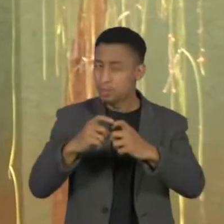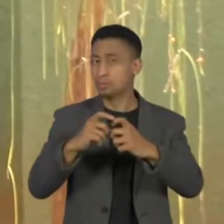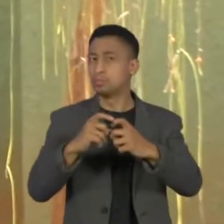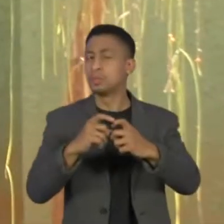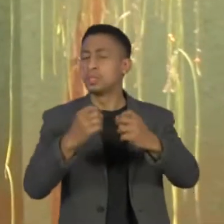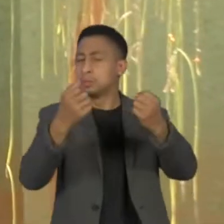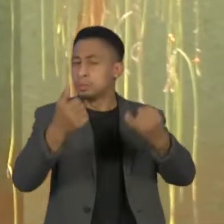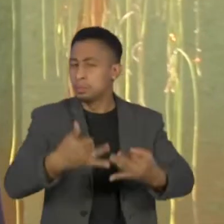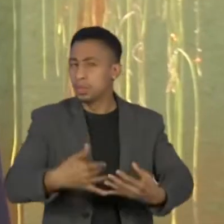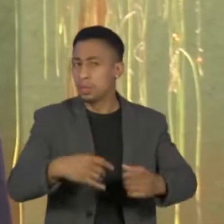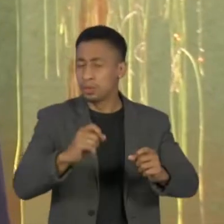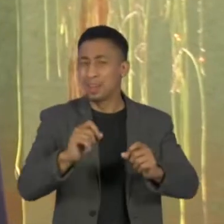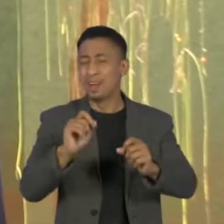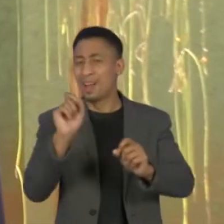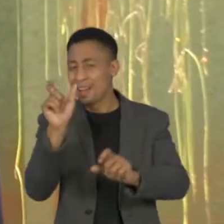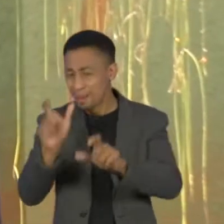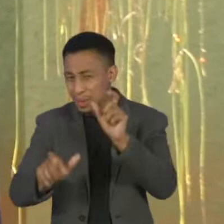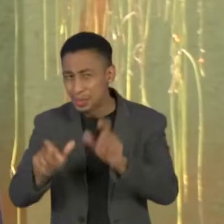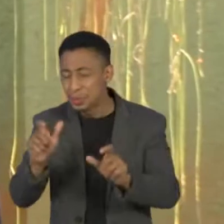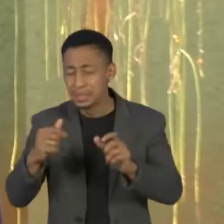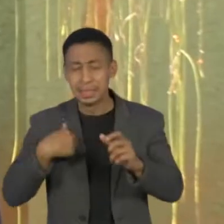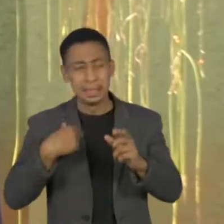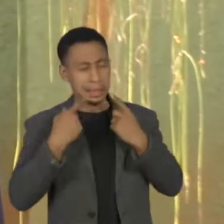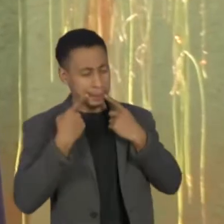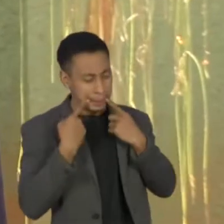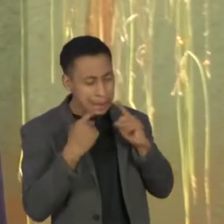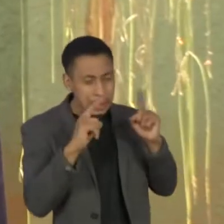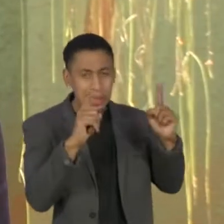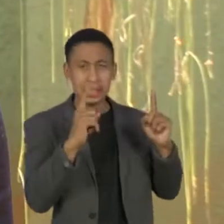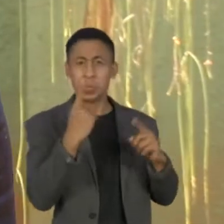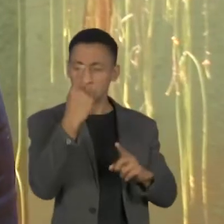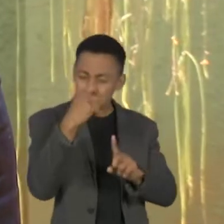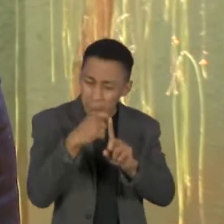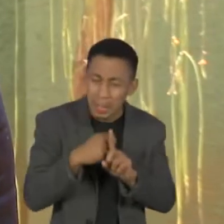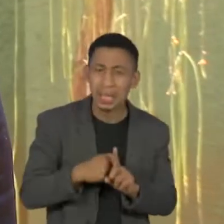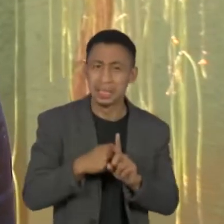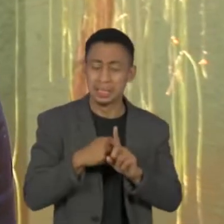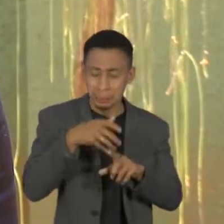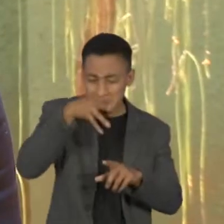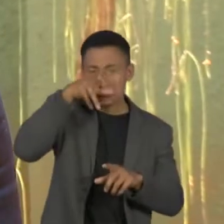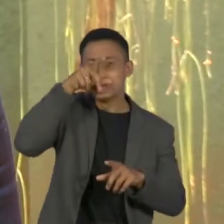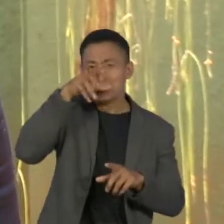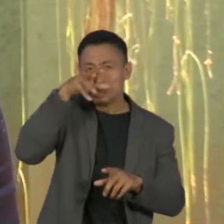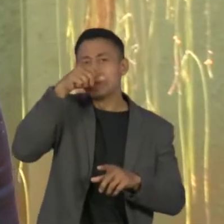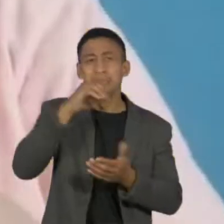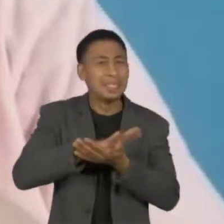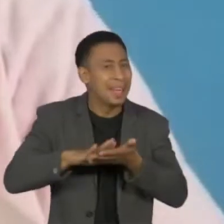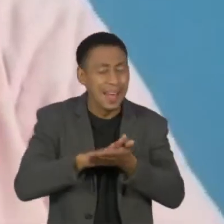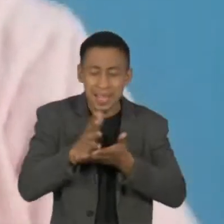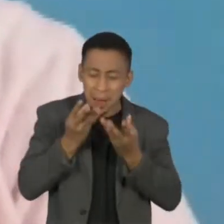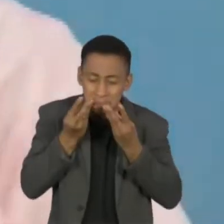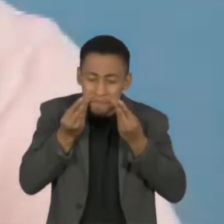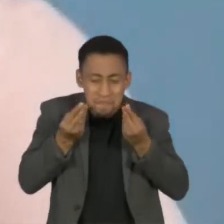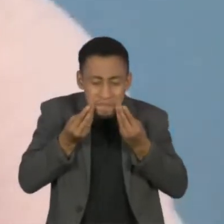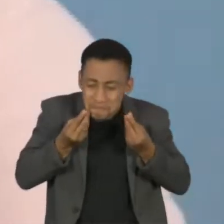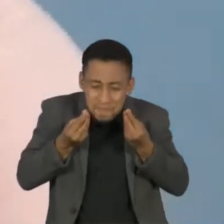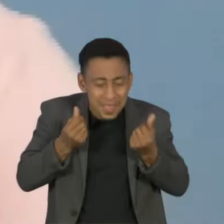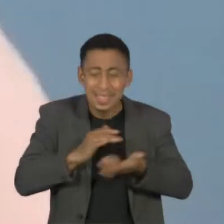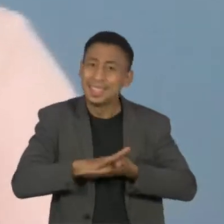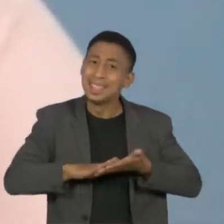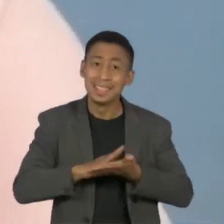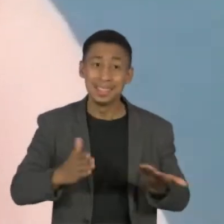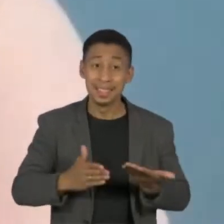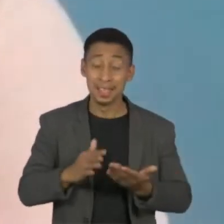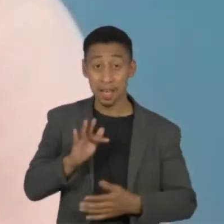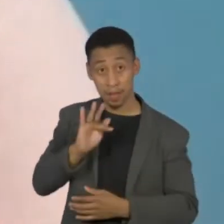consultórios com queixas de que estão há mais de um mês sem sentir o cheiro e nem o gosto de nada. É o caso da Fabiana,